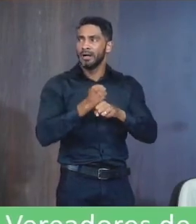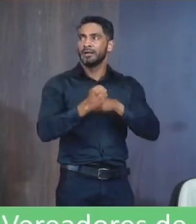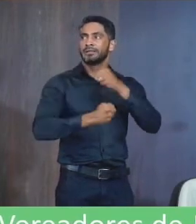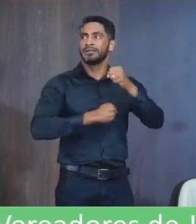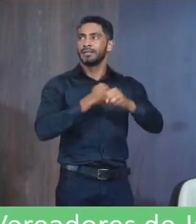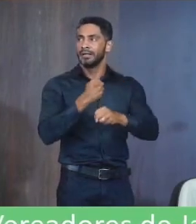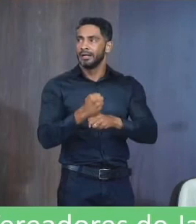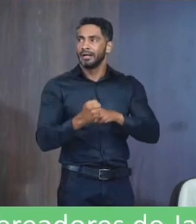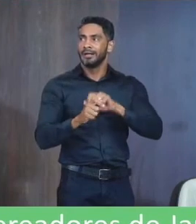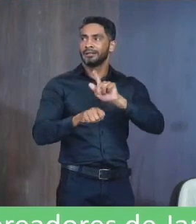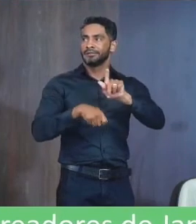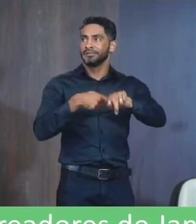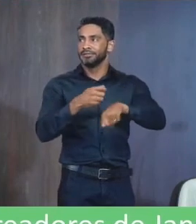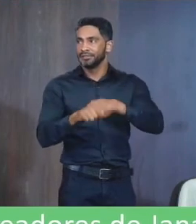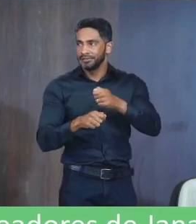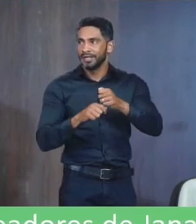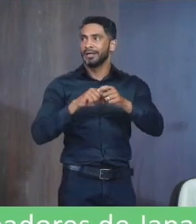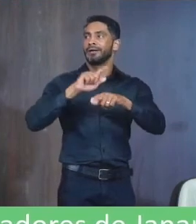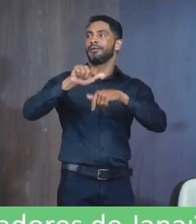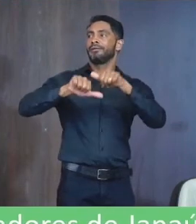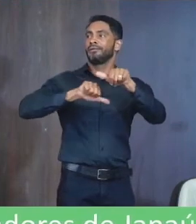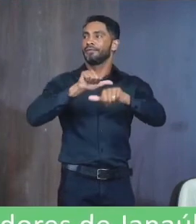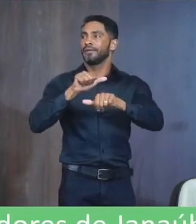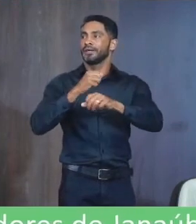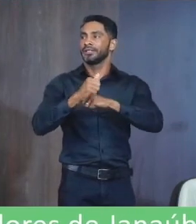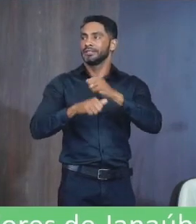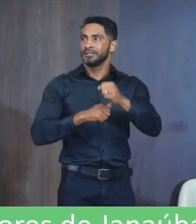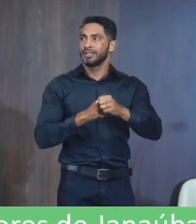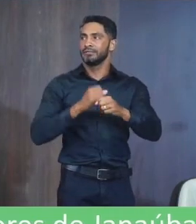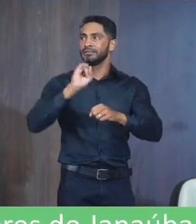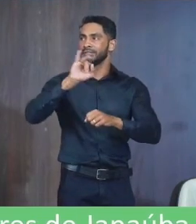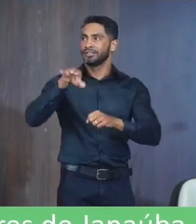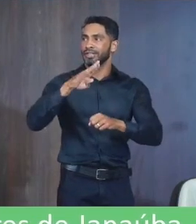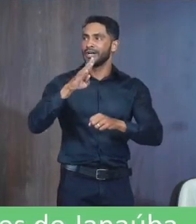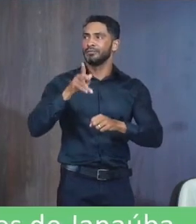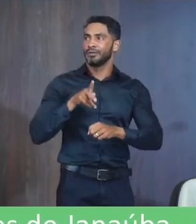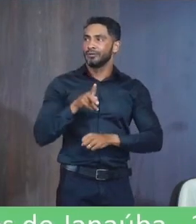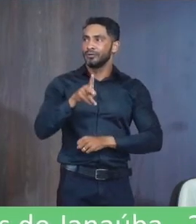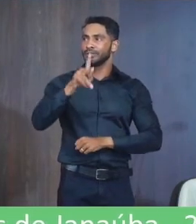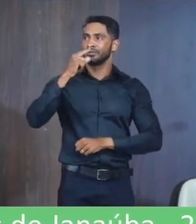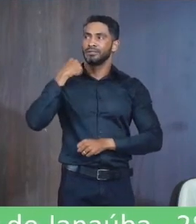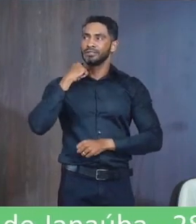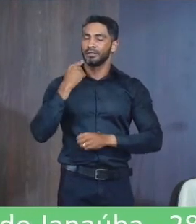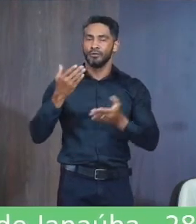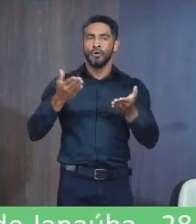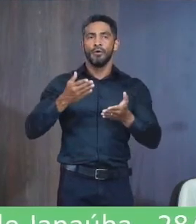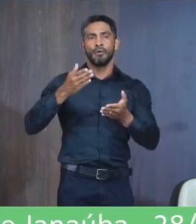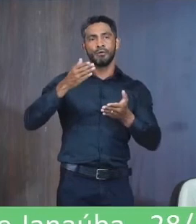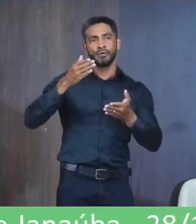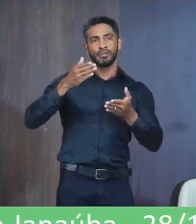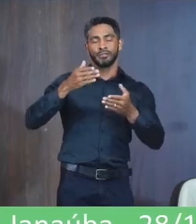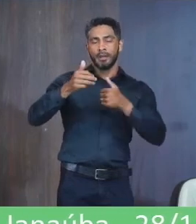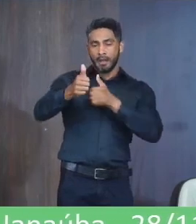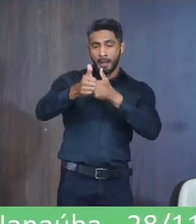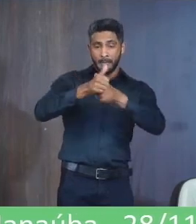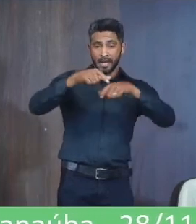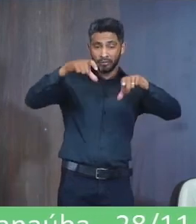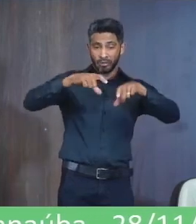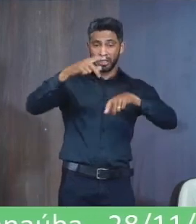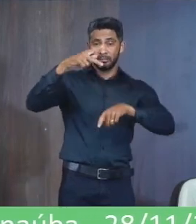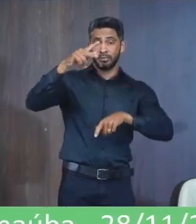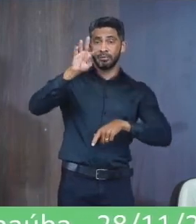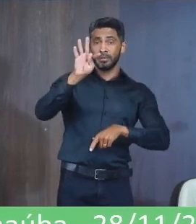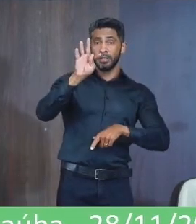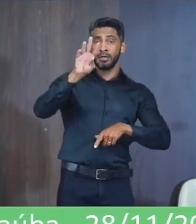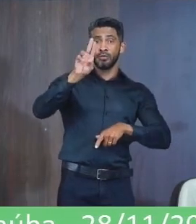gestão E sai a gestão E Janaúba Continua o lixão Hoje é ali No Padostaco Próximo ao Tupi Aí você vai lá